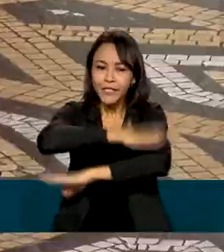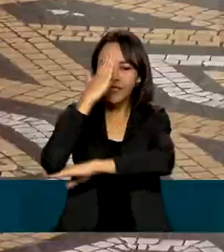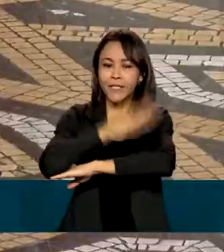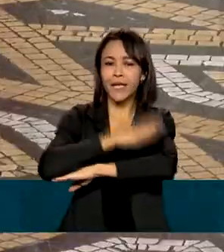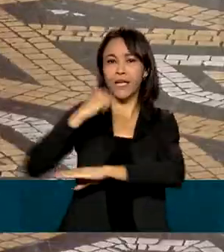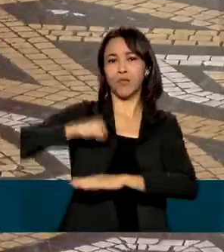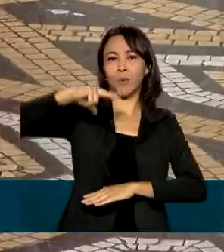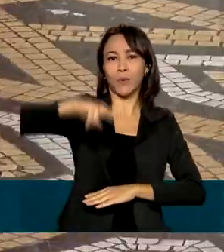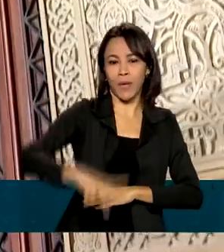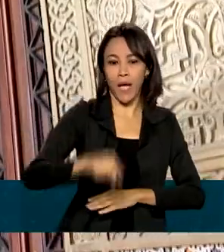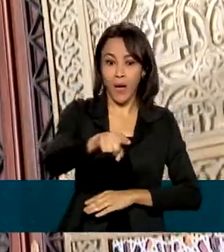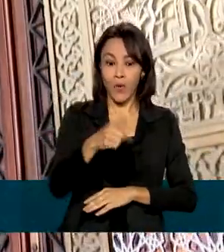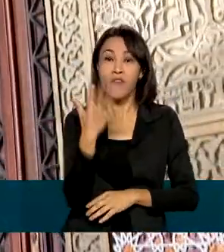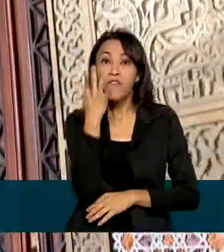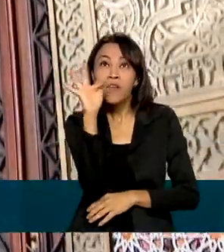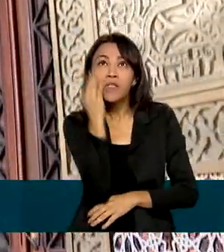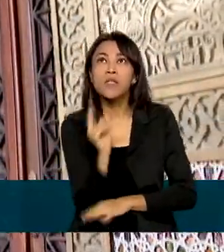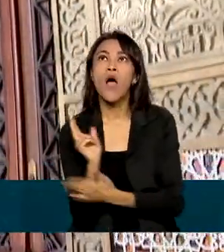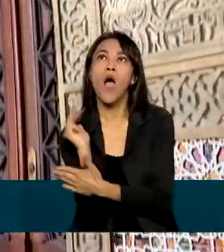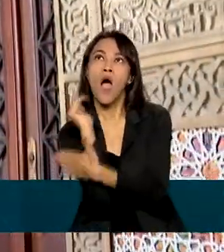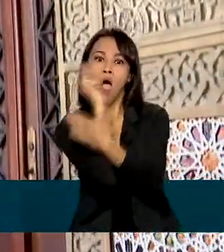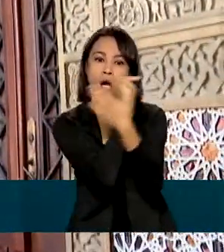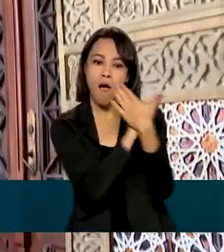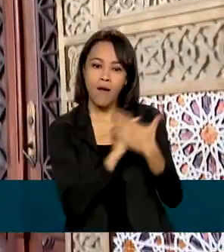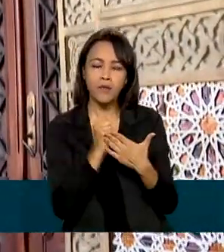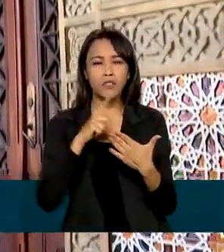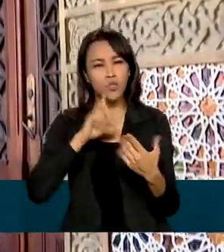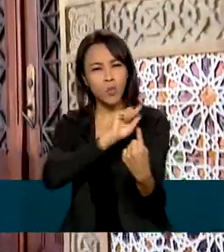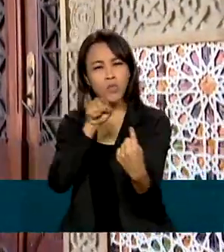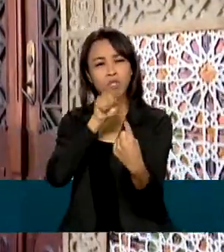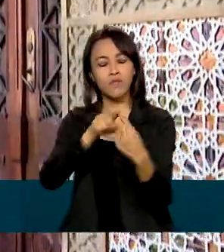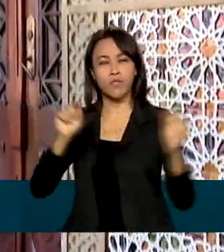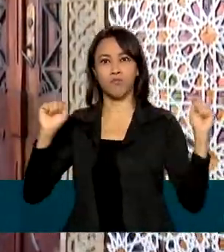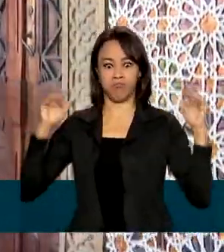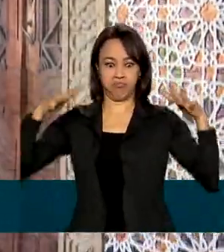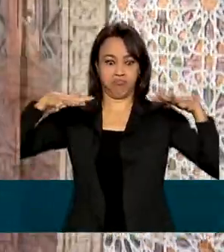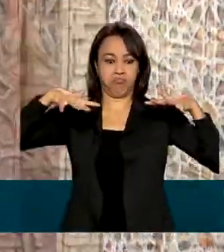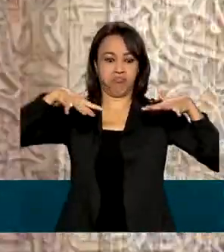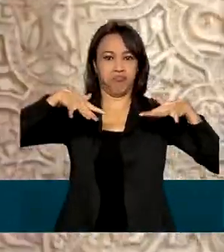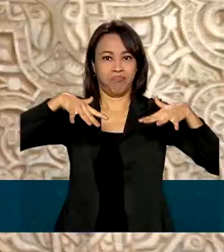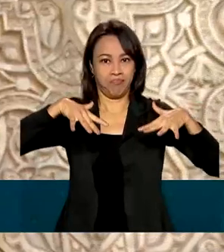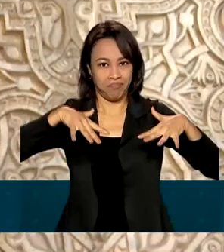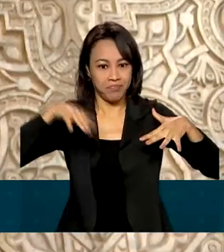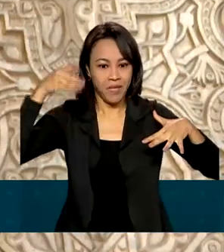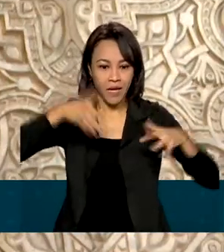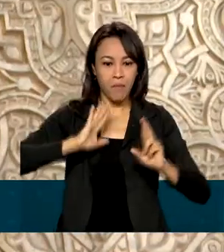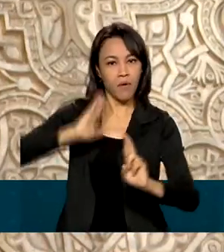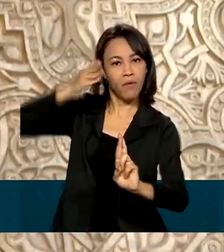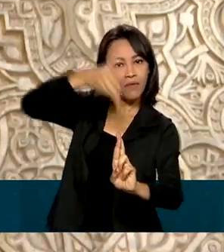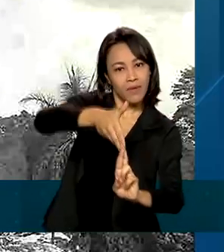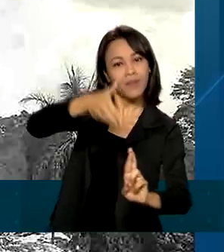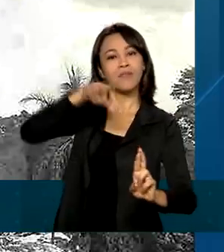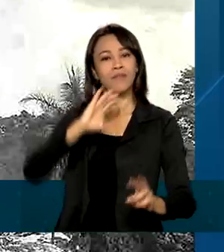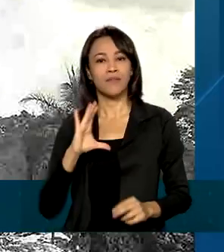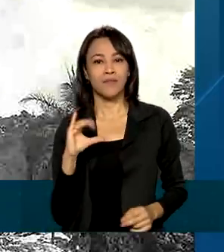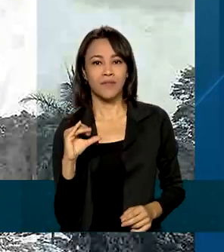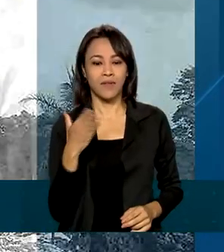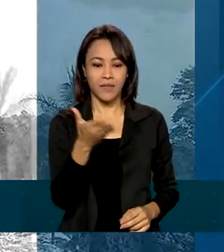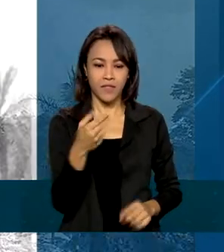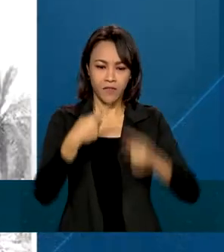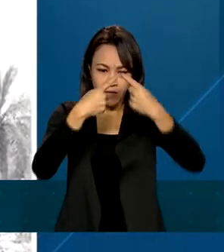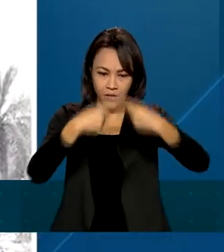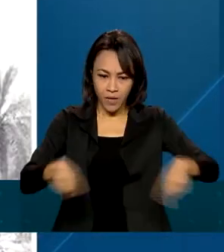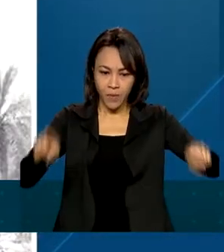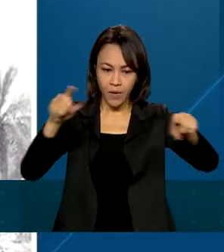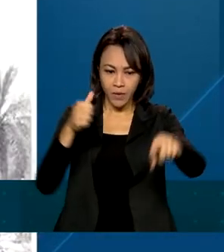A CIDADE NO BRASIL de chamar a atenção e se transformar em um símbolo da ciência. O inaugurado